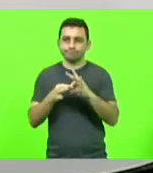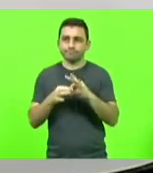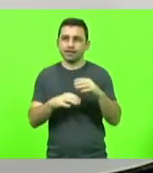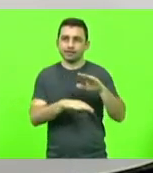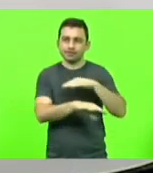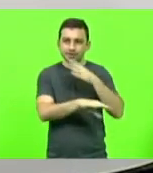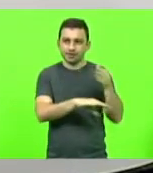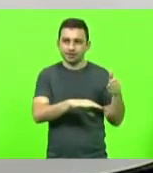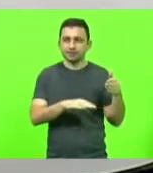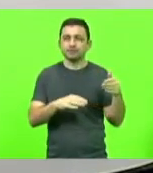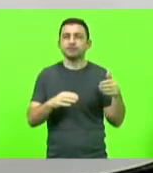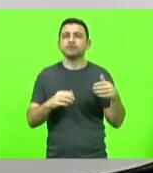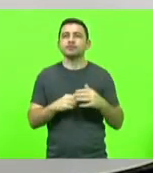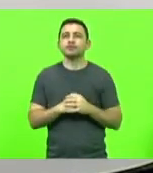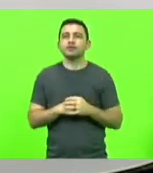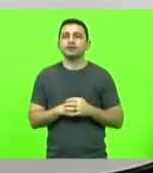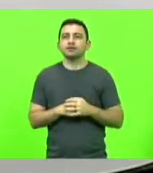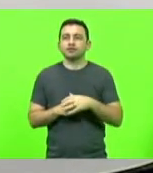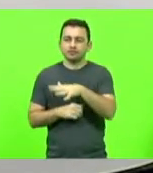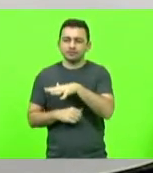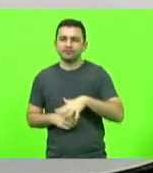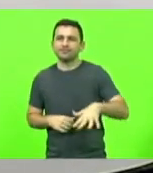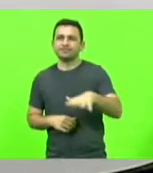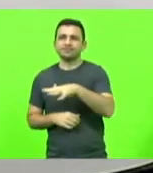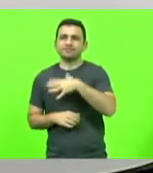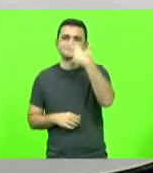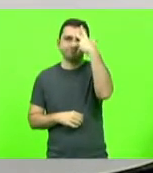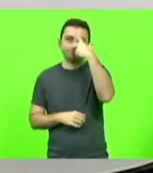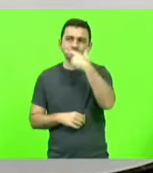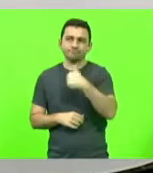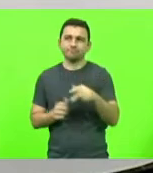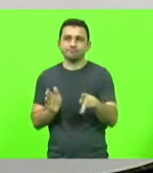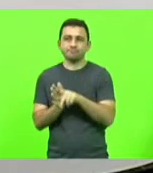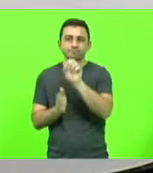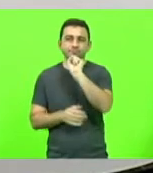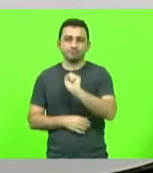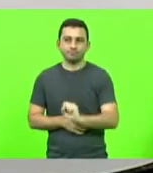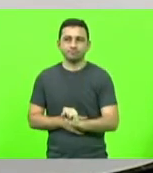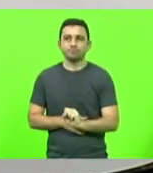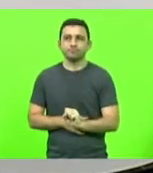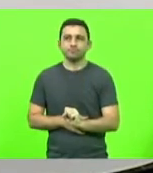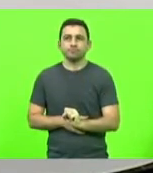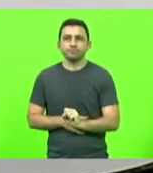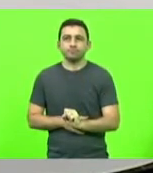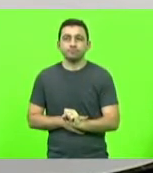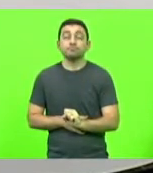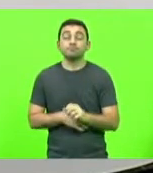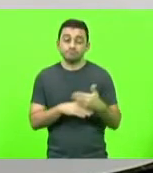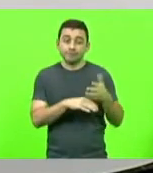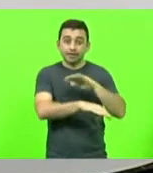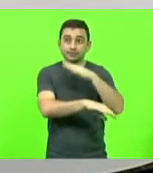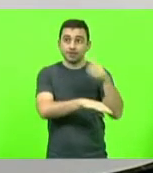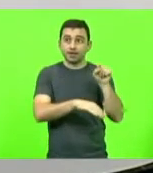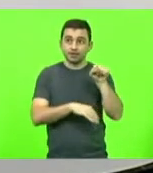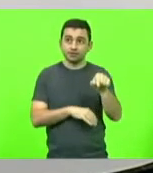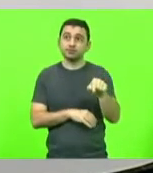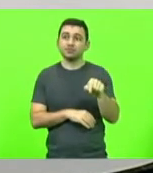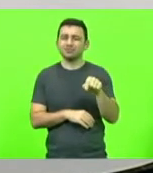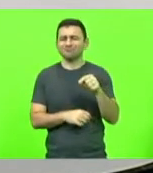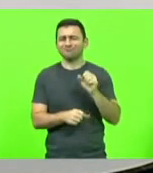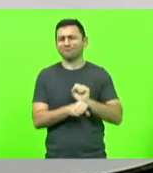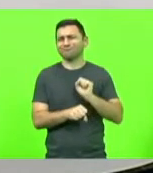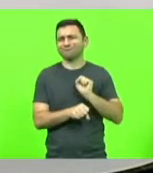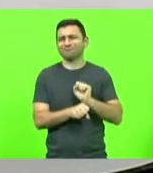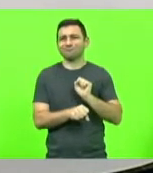com as maravilhas e as belezas do Sul. A Serra do Corvo Branco é aguardada há mais de